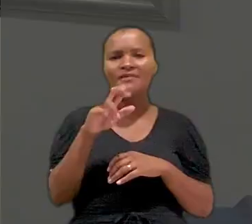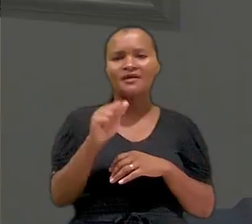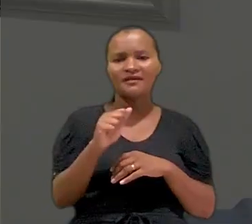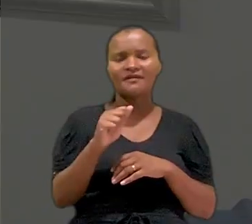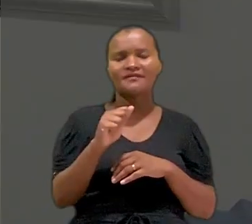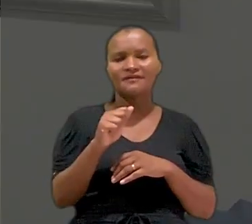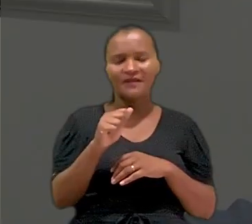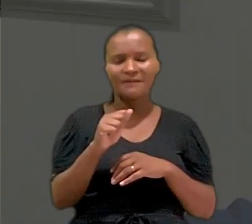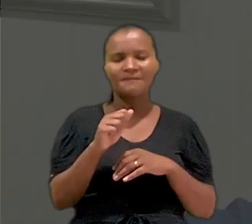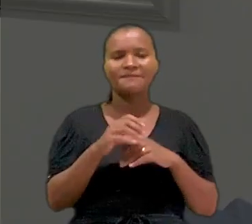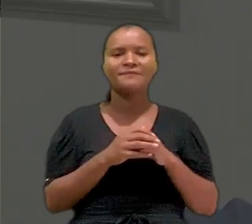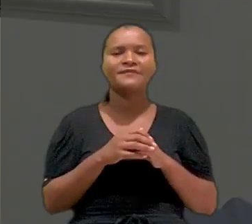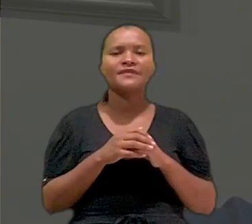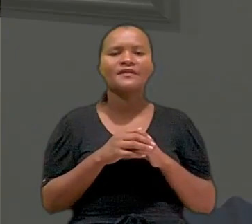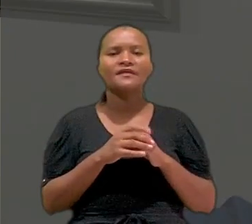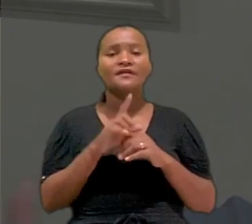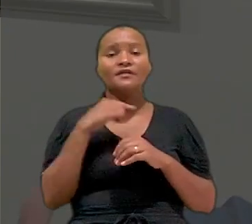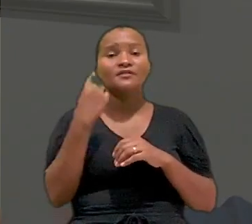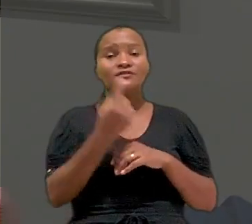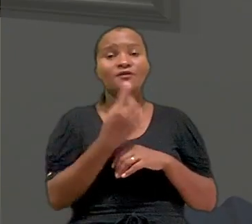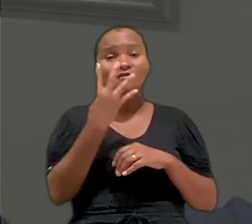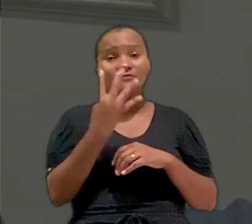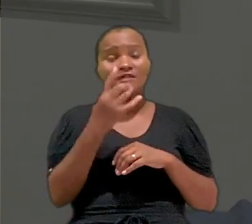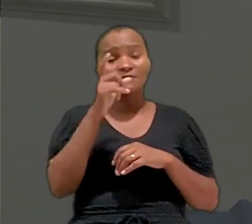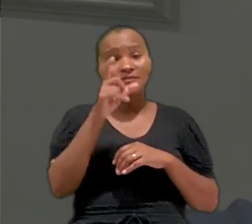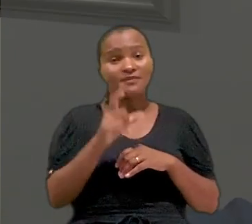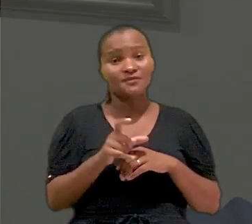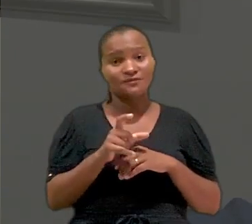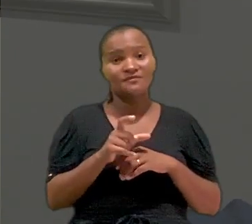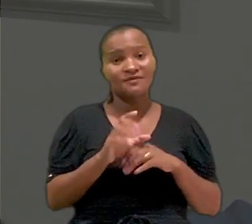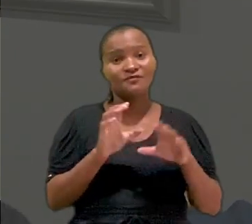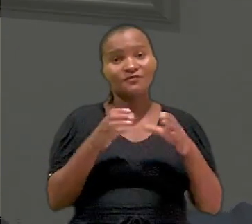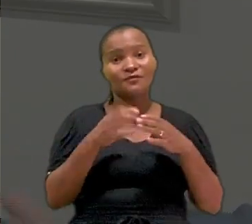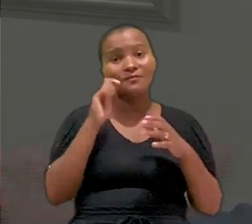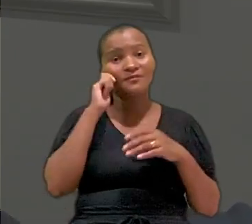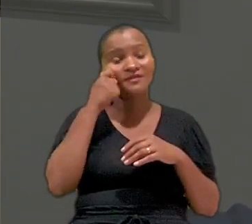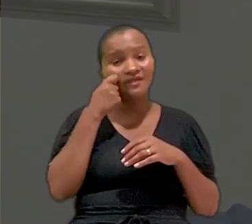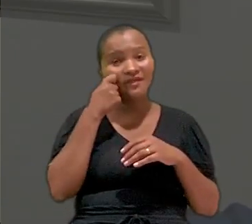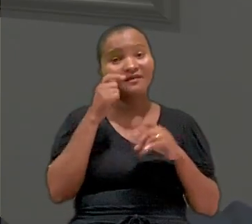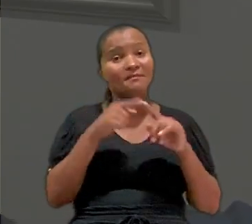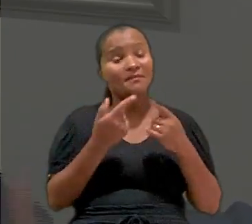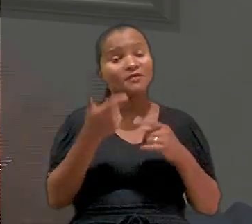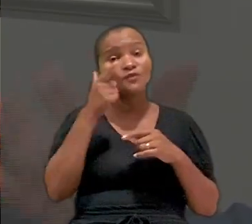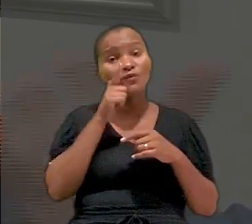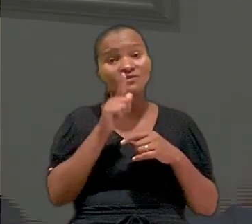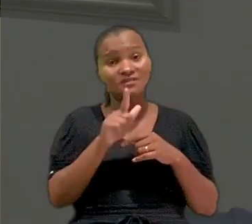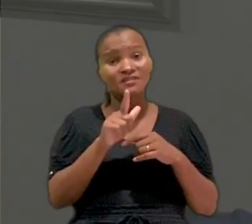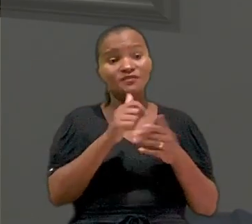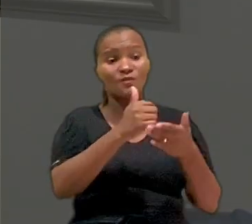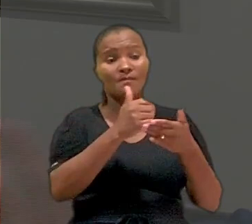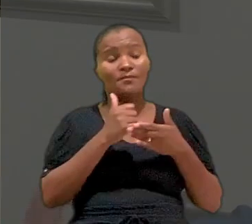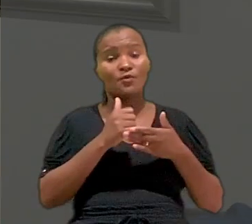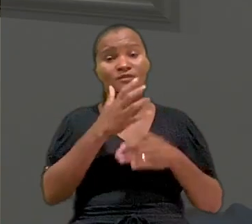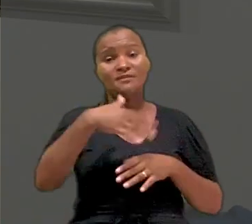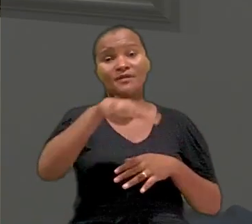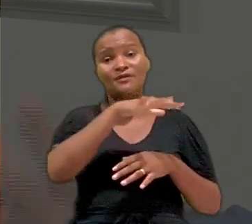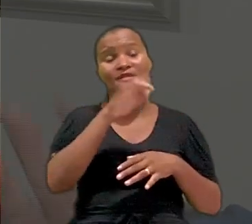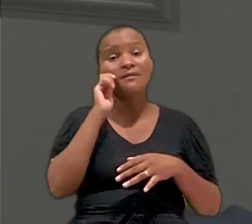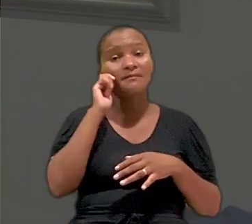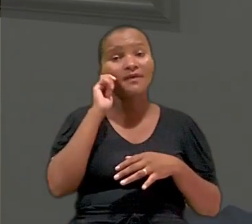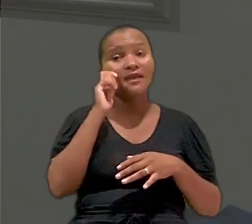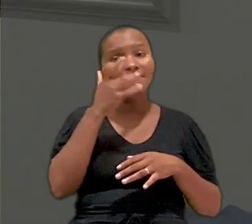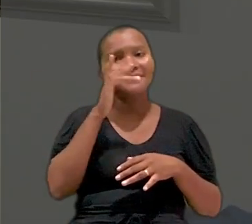Nós éramos quatro da bancada negra na Constituinte, mas conseguimos o apoio da maioria branca para aprovar